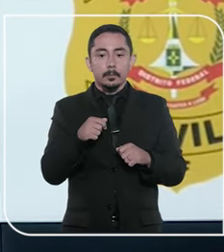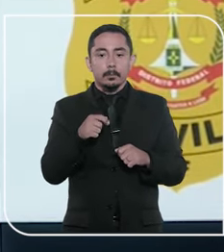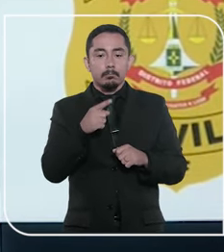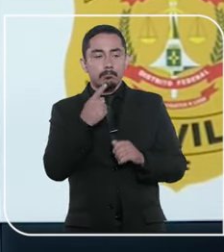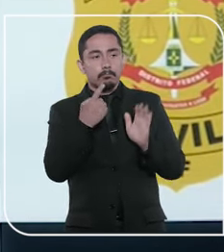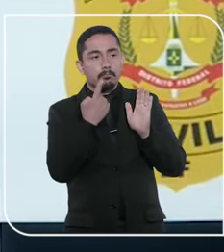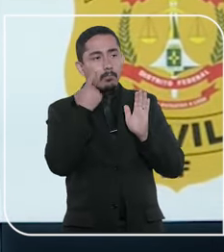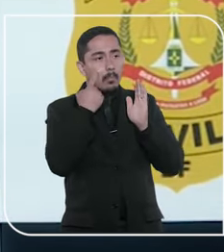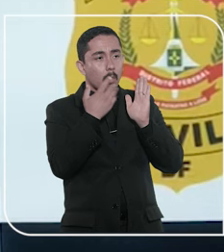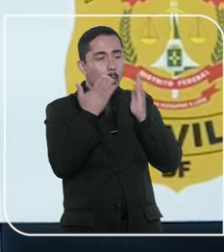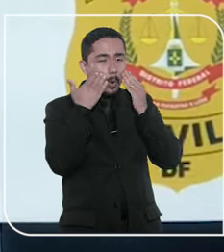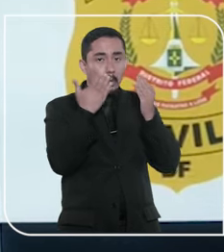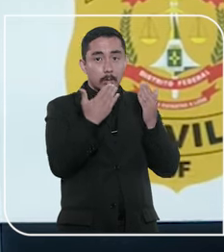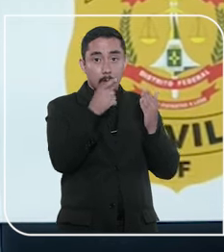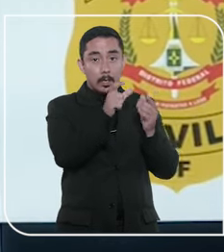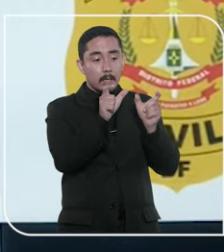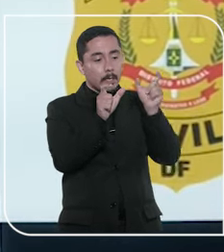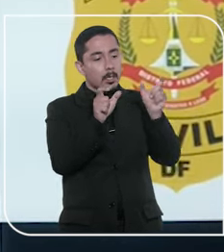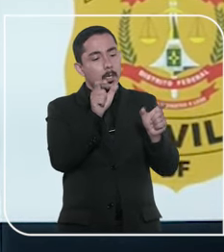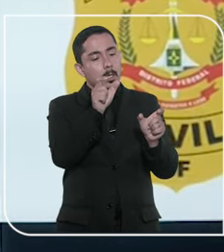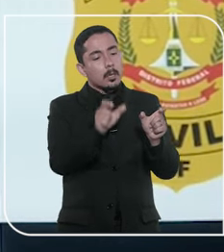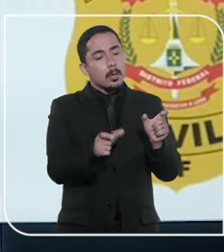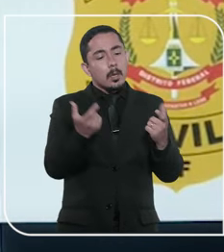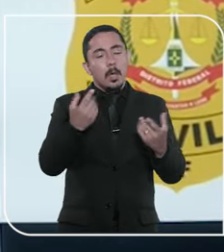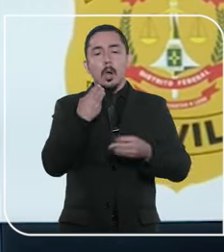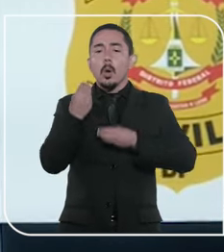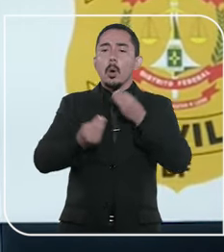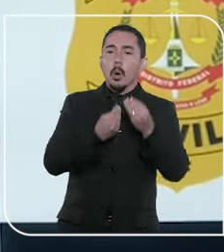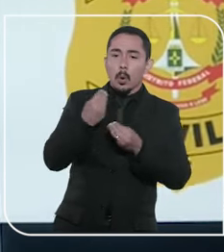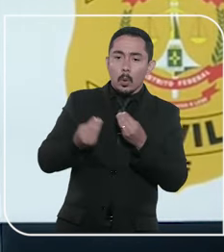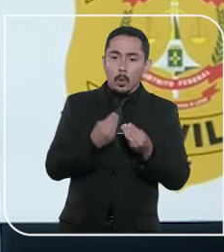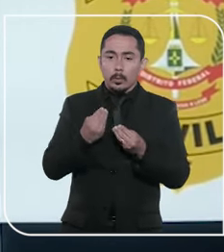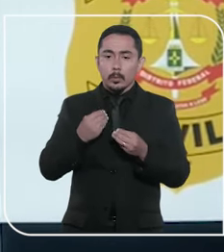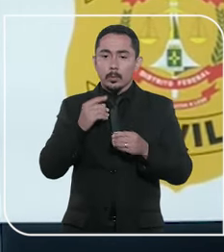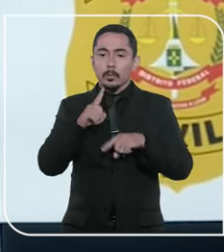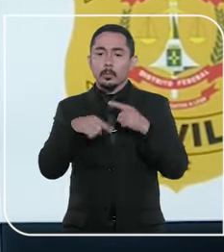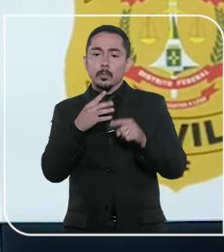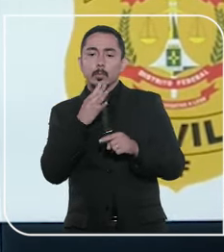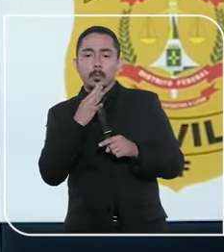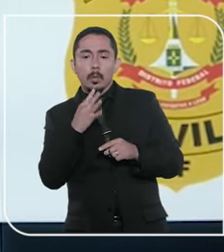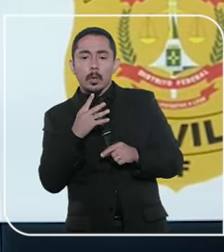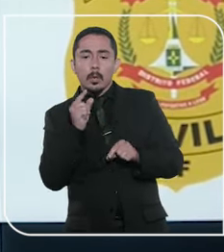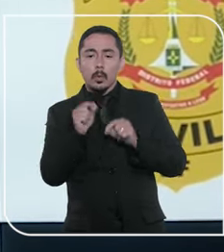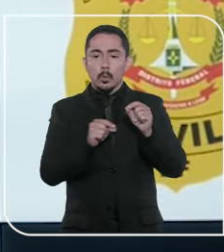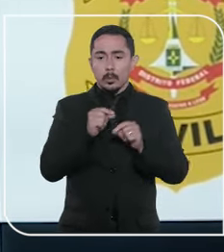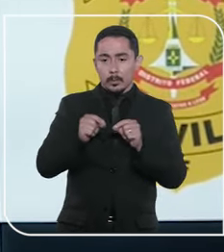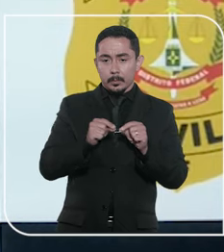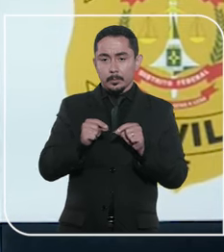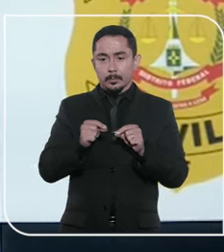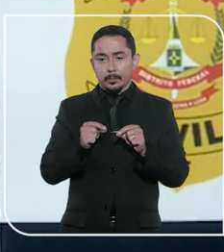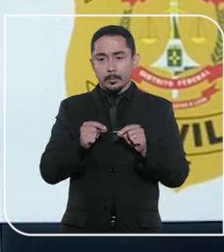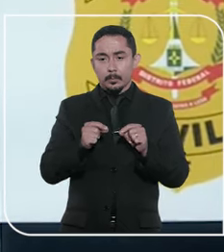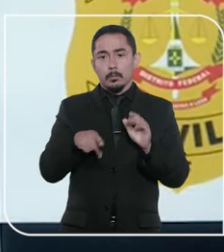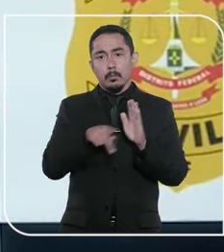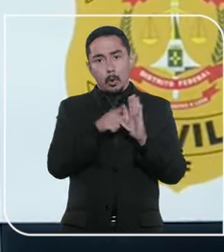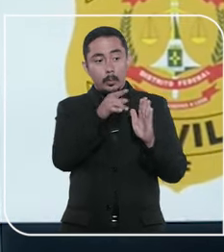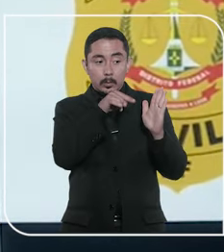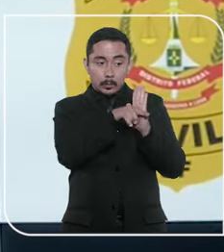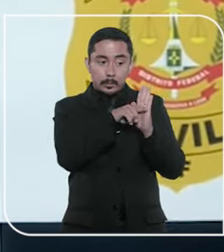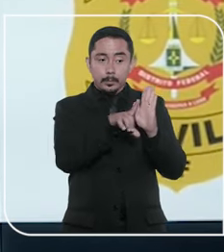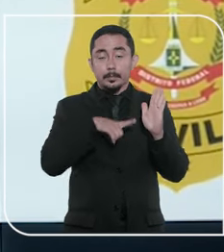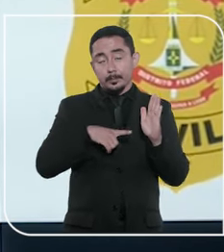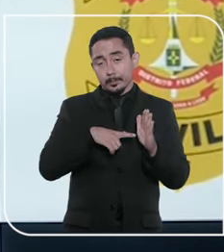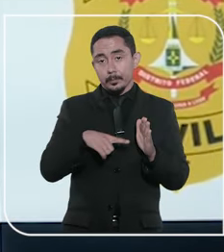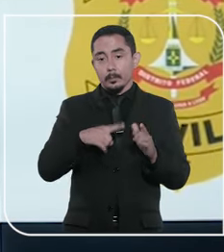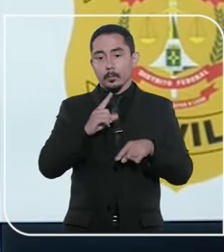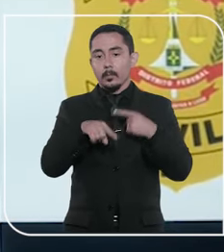o reconhecimento, ela deve primeiramente indicar as características físicas da pessoa ser reconhecida, as características